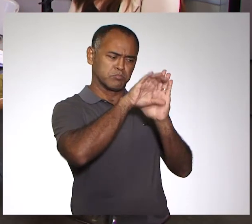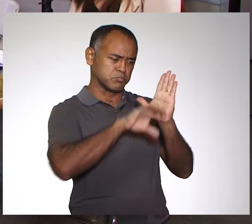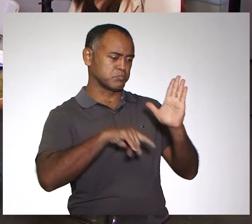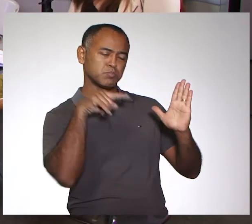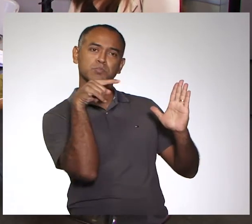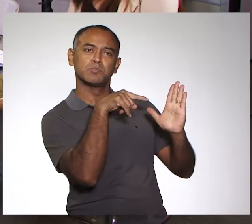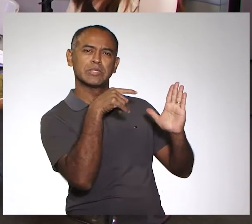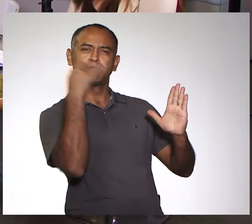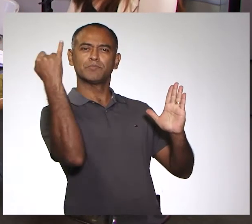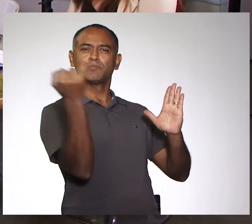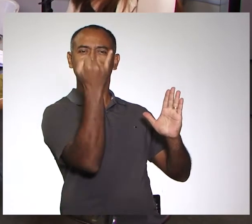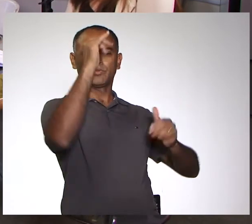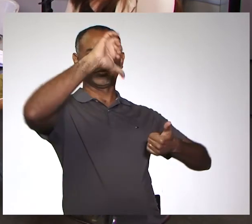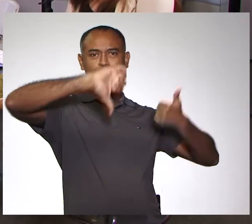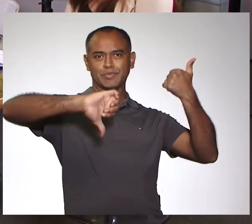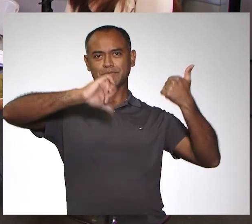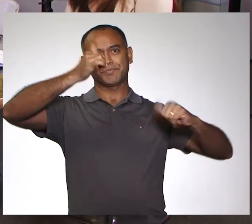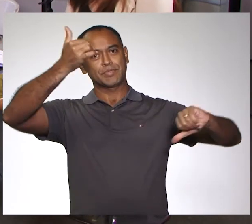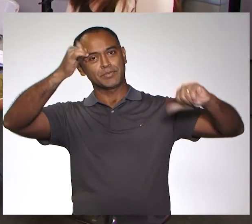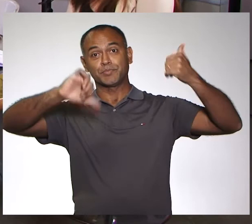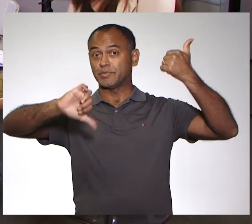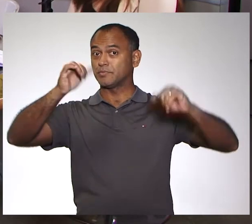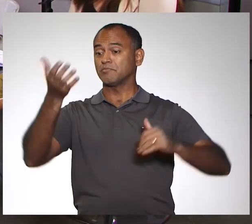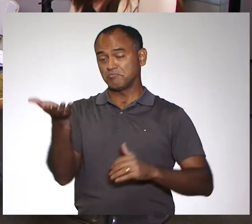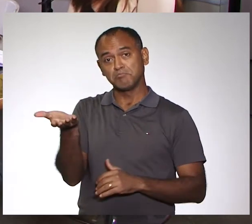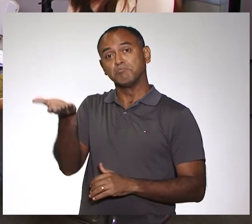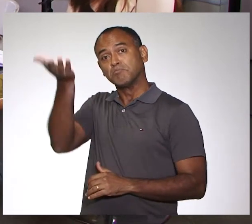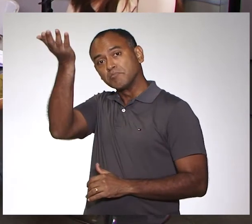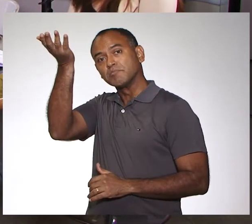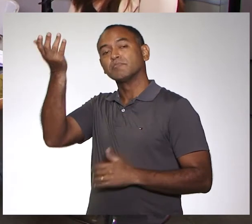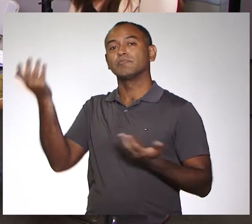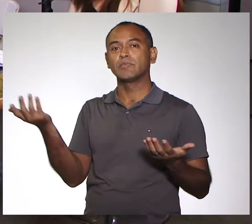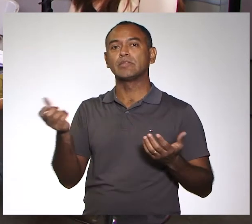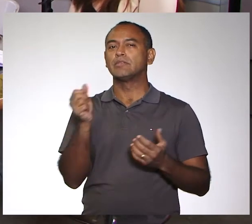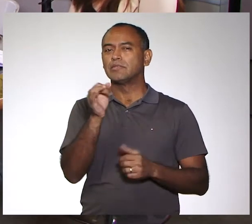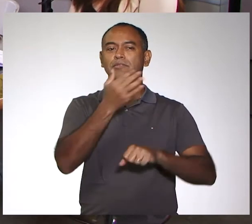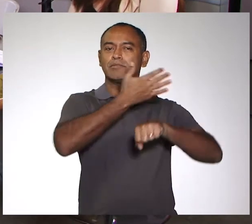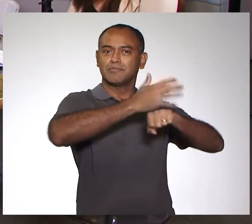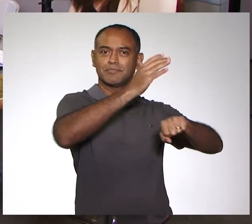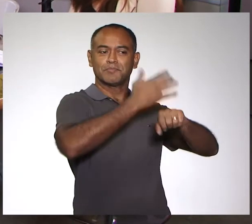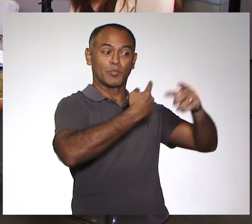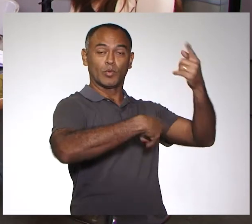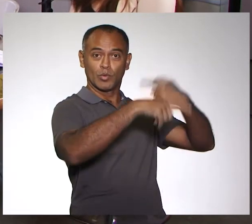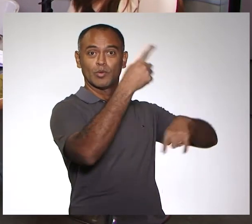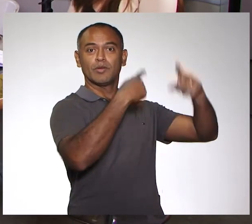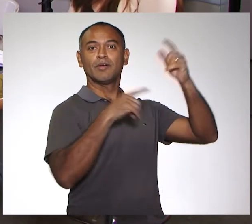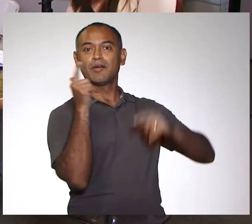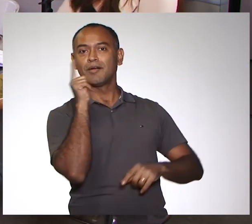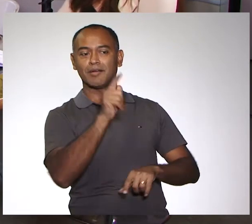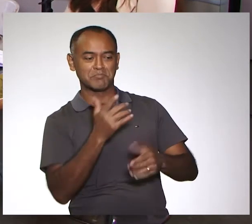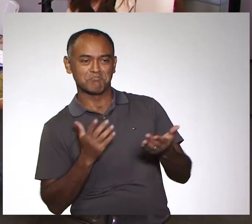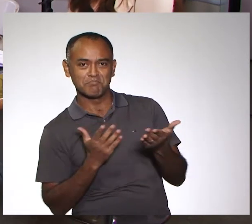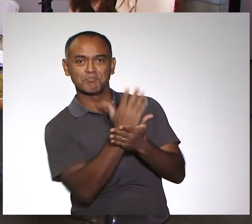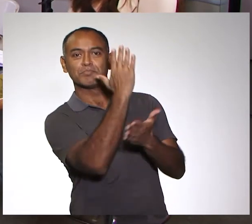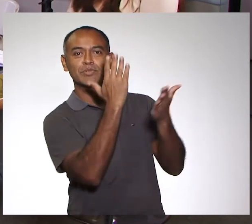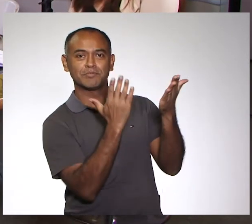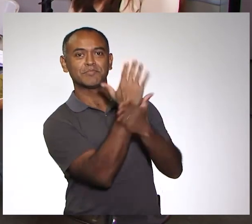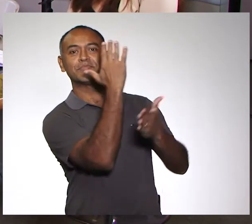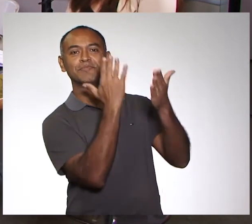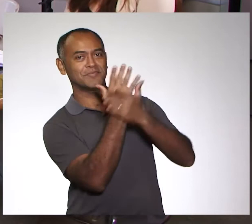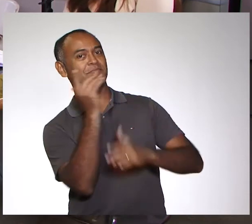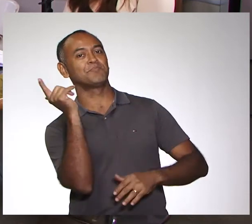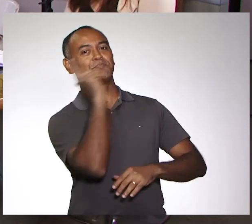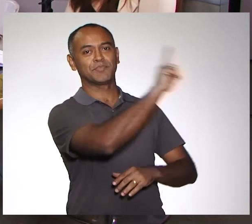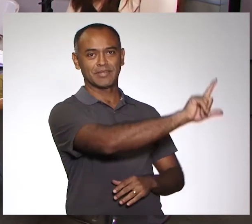é um critério de avaliação. Então, você tendo uma qualificação, você acaba passando na frente de muitos